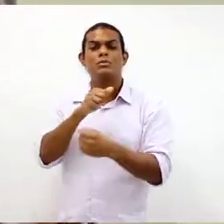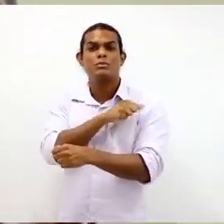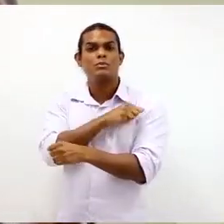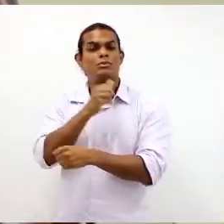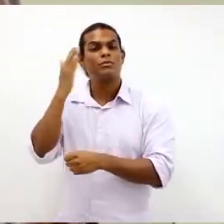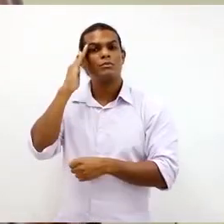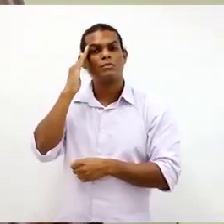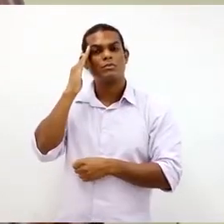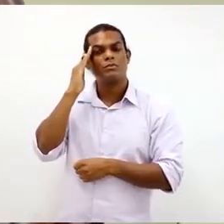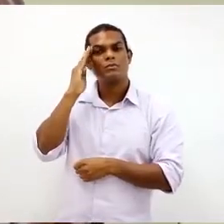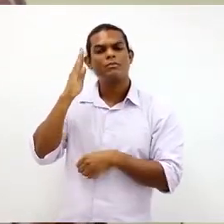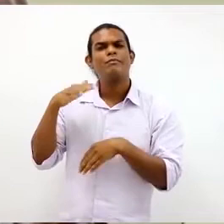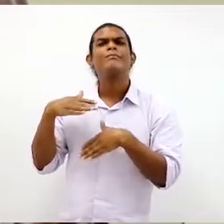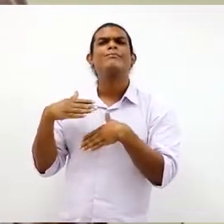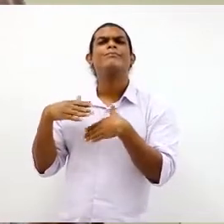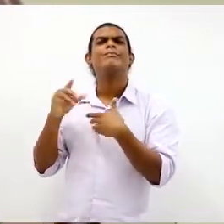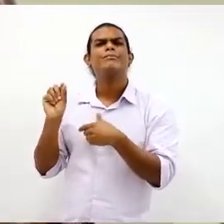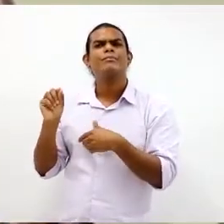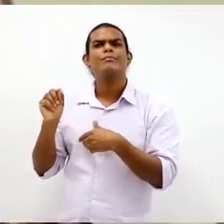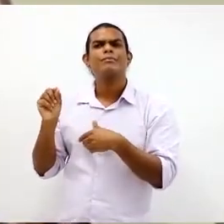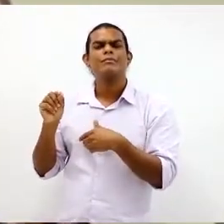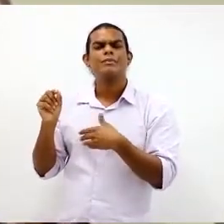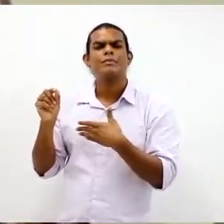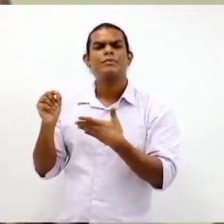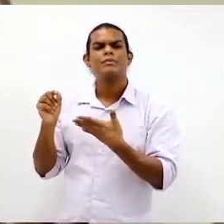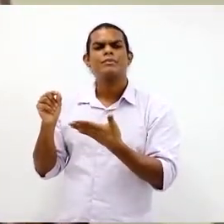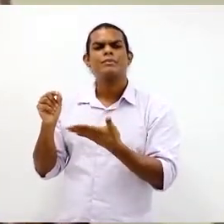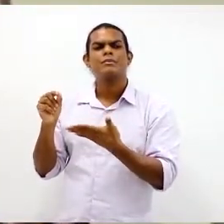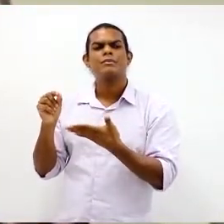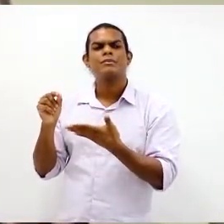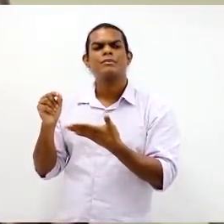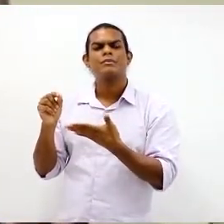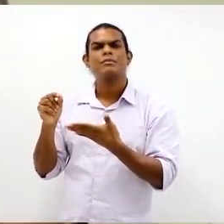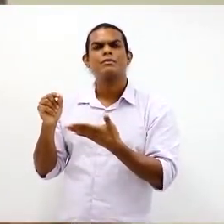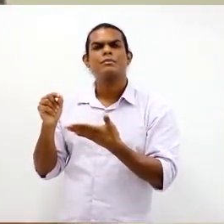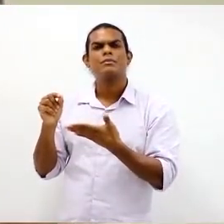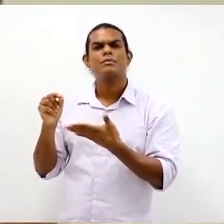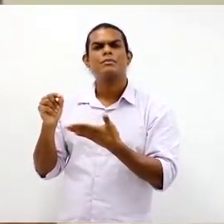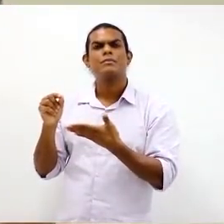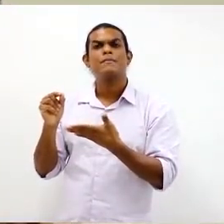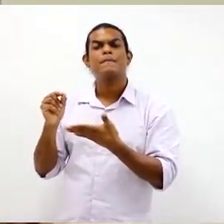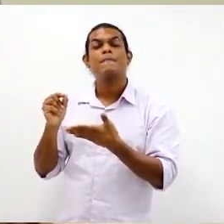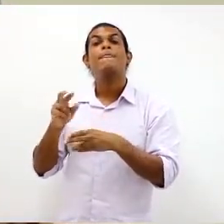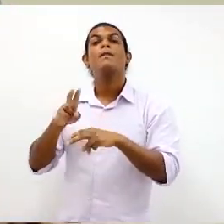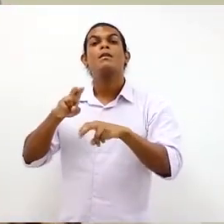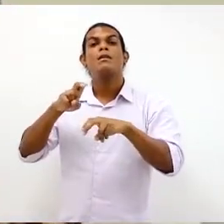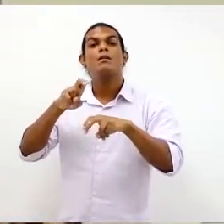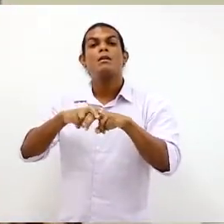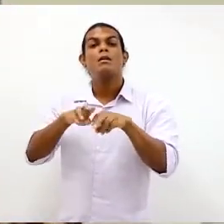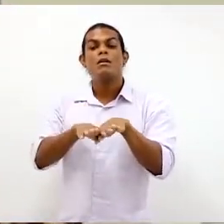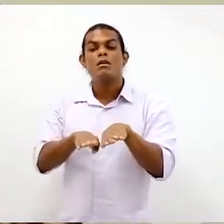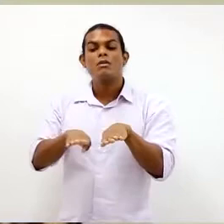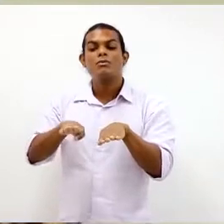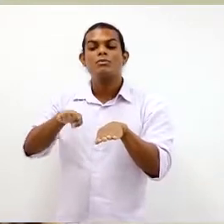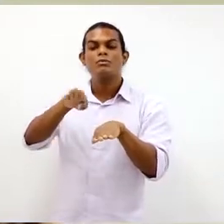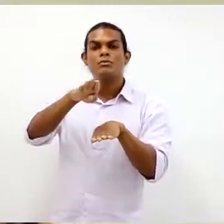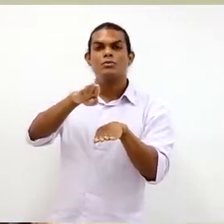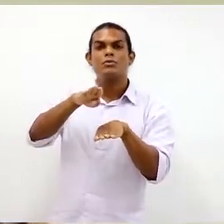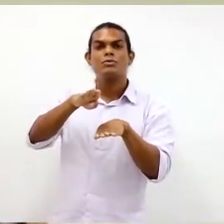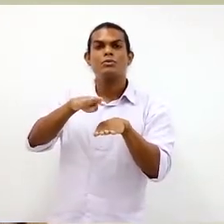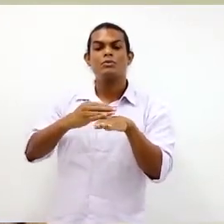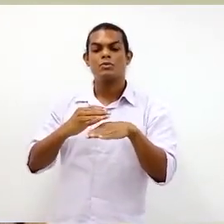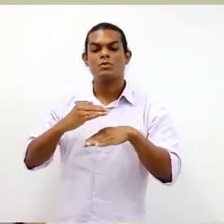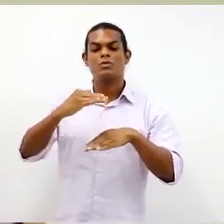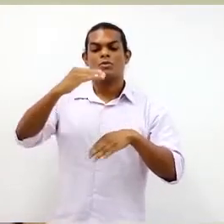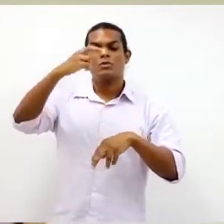qual é a condição, por exemplo, essa altura dessa cadeira em relação a essa mesa. Você